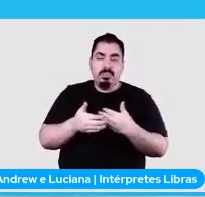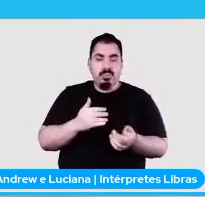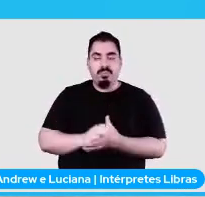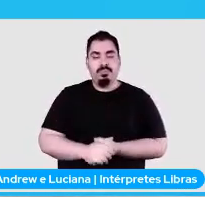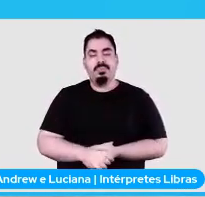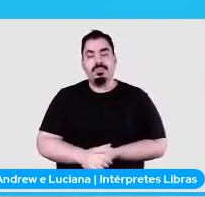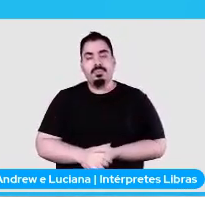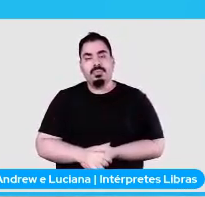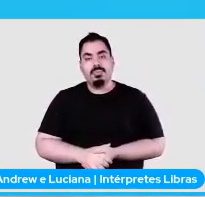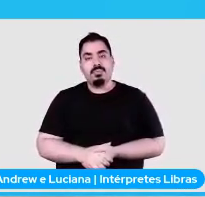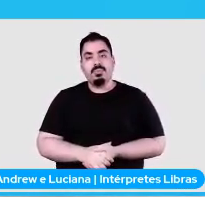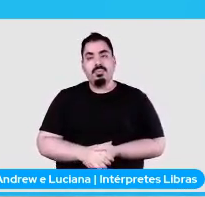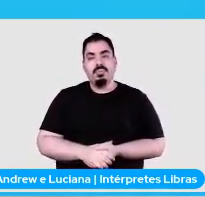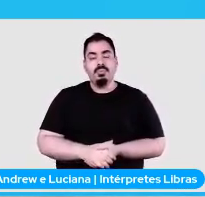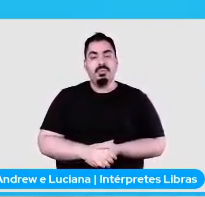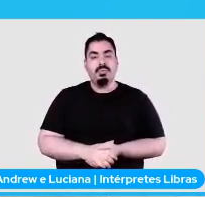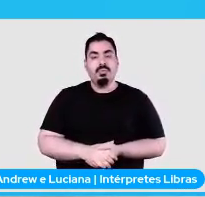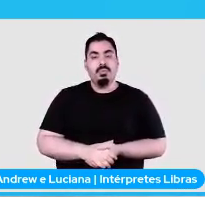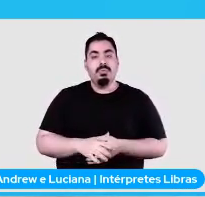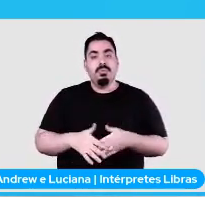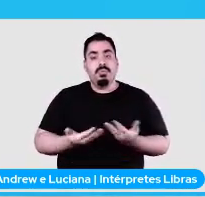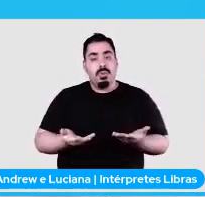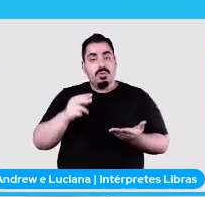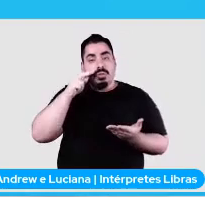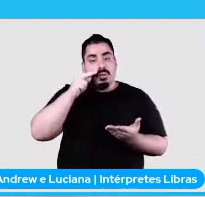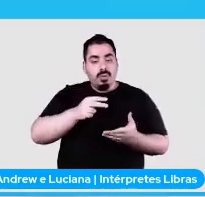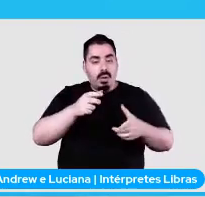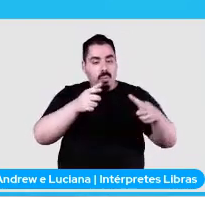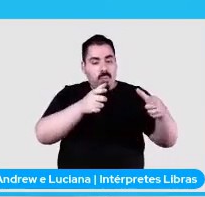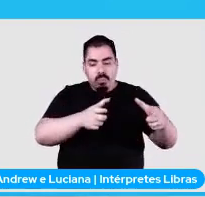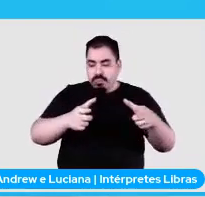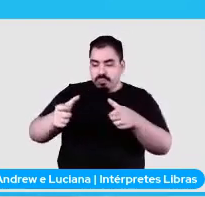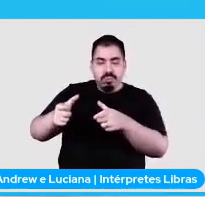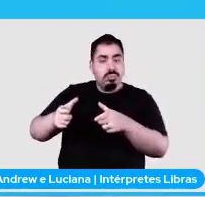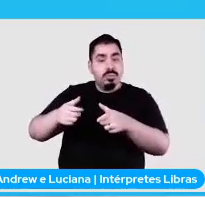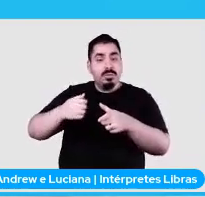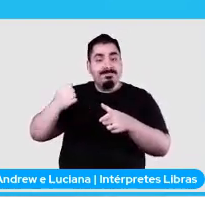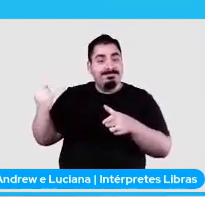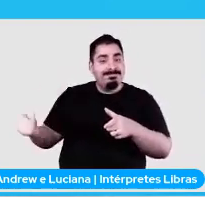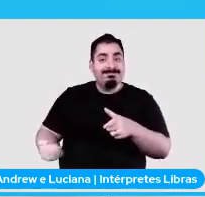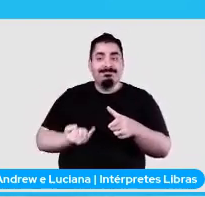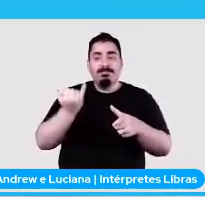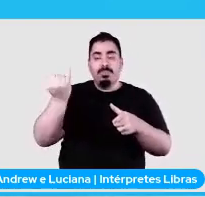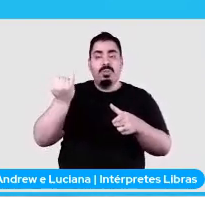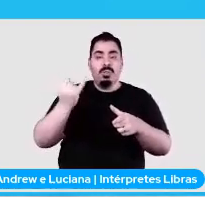gente viu em alguns lugares, a gente viu o quão importante é a gente ter dados de boa qualidade.